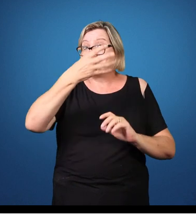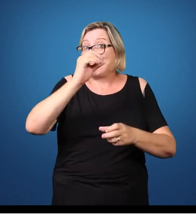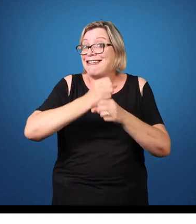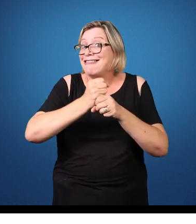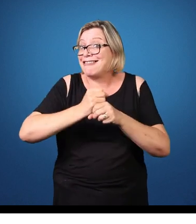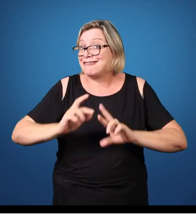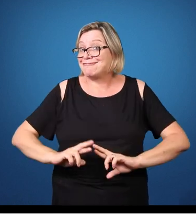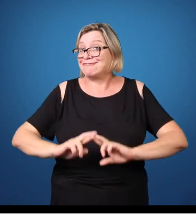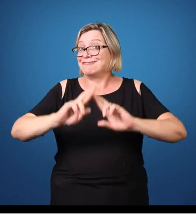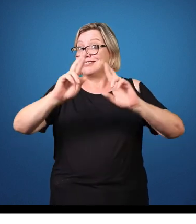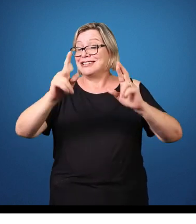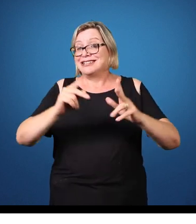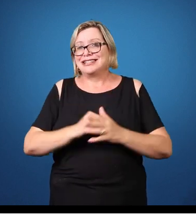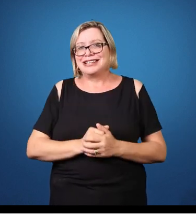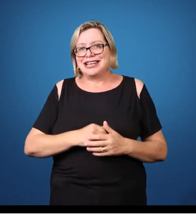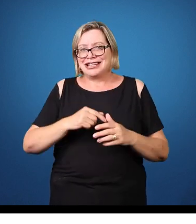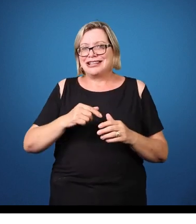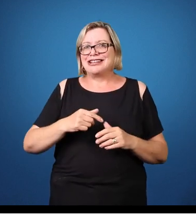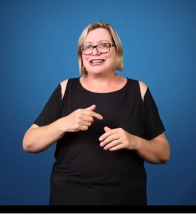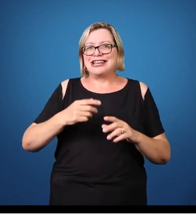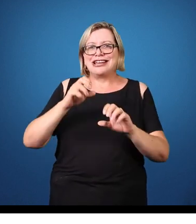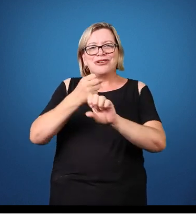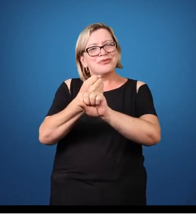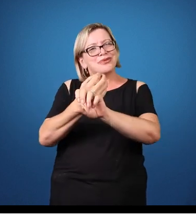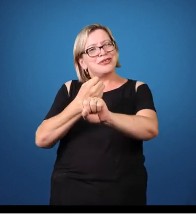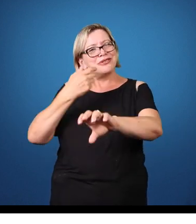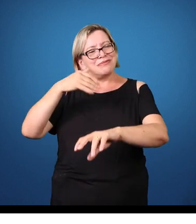Muito bem, vamos fazer um pequeno intervalo e já voltamos com a nossa conversa.